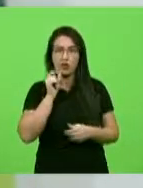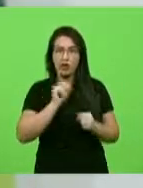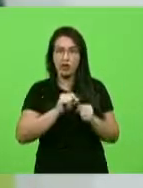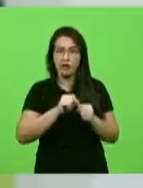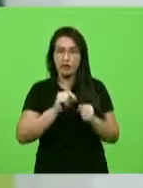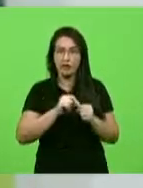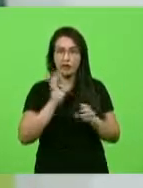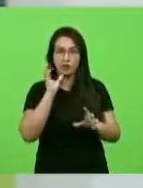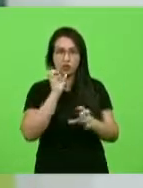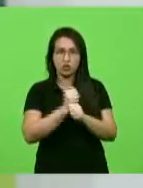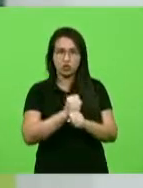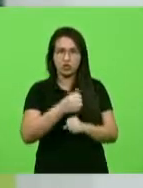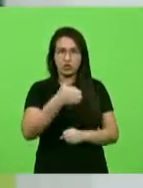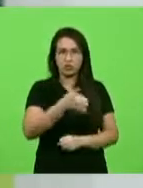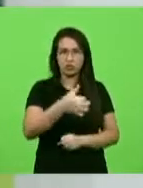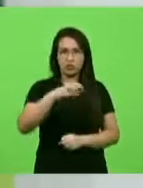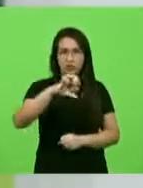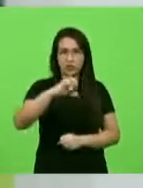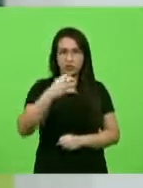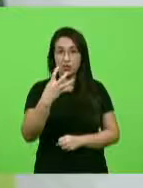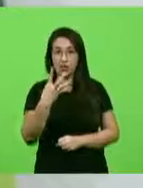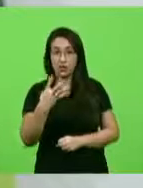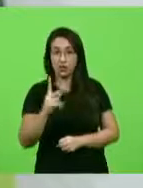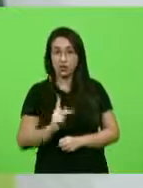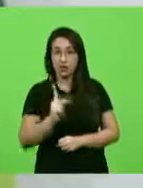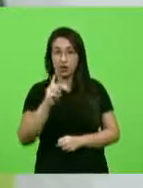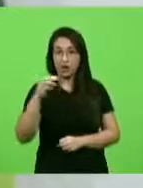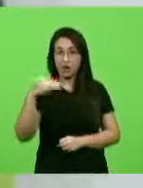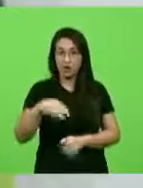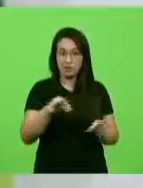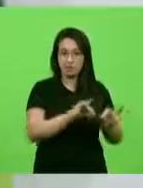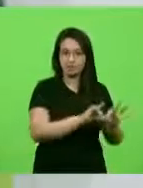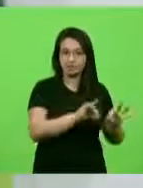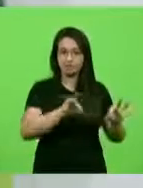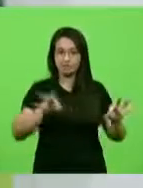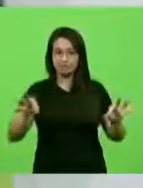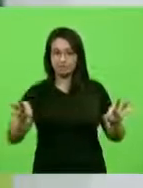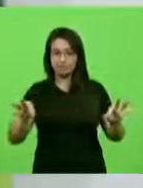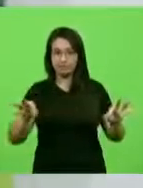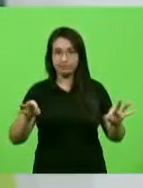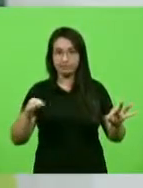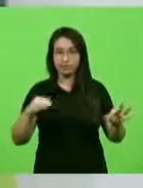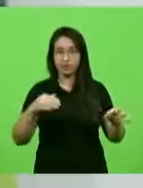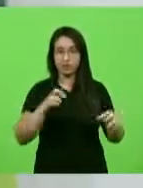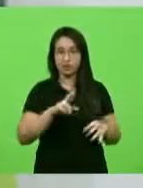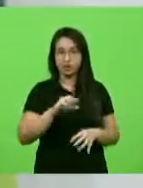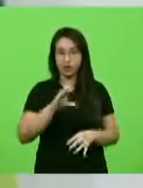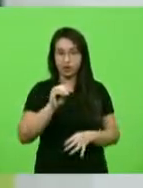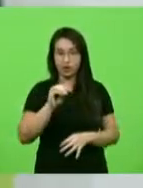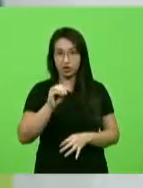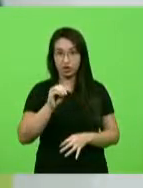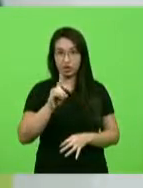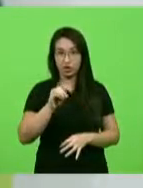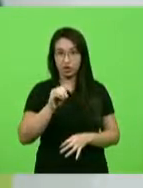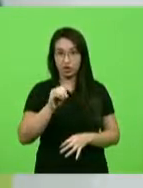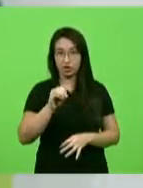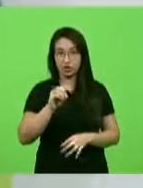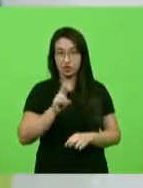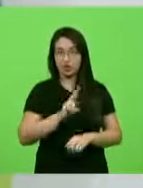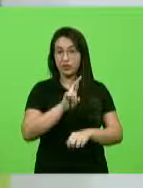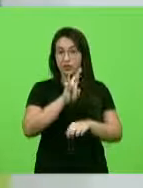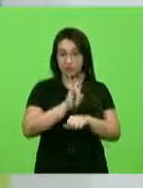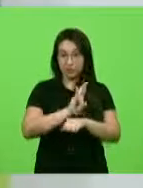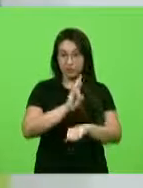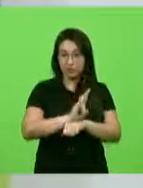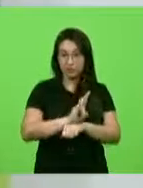194 quilômetros que é a distância que existe entre Rio do Sul que é a cidade do deputado Milton Alves até o porto de São Francisco do Sul